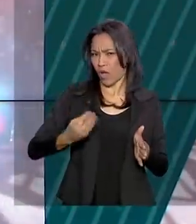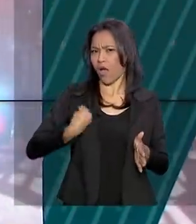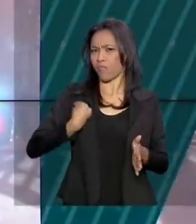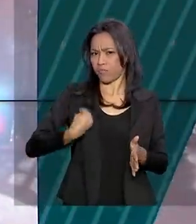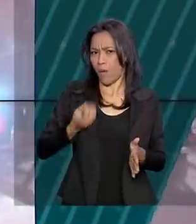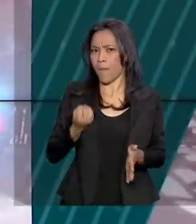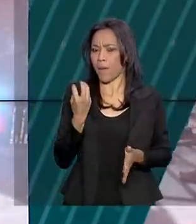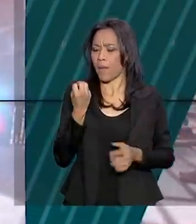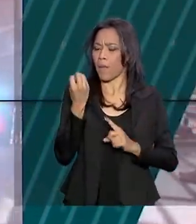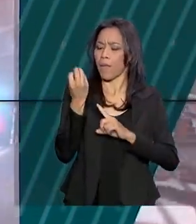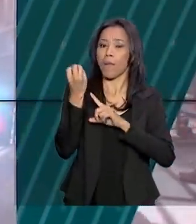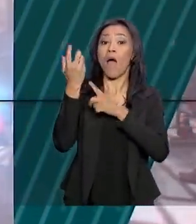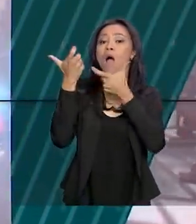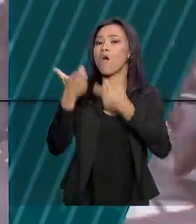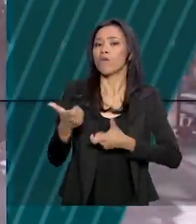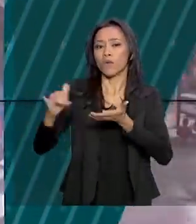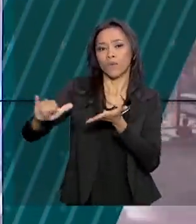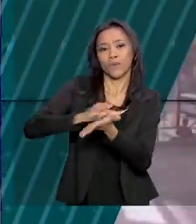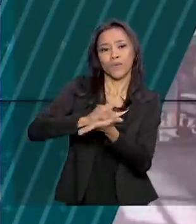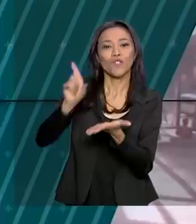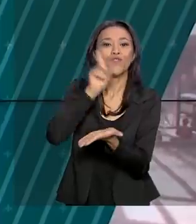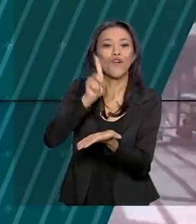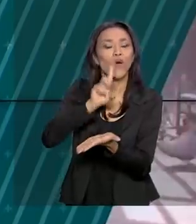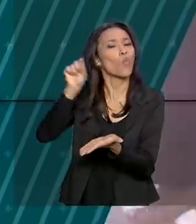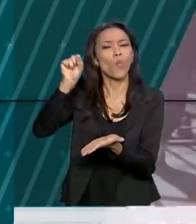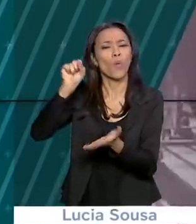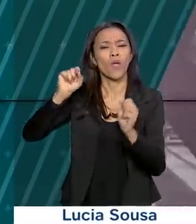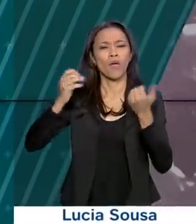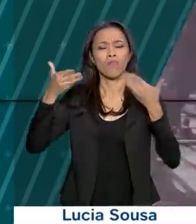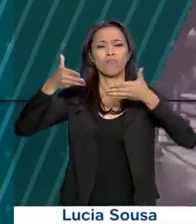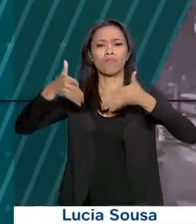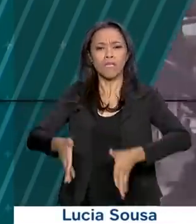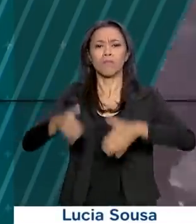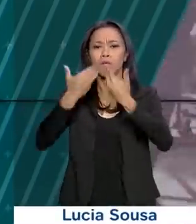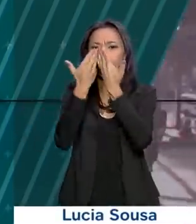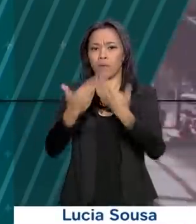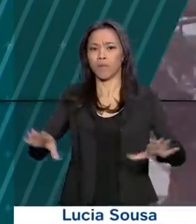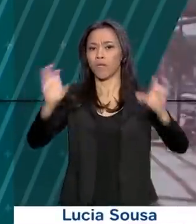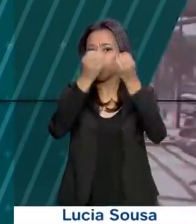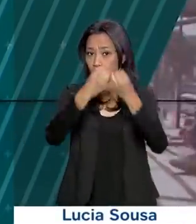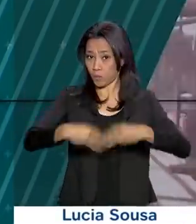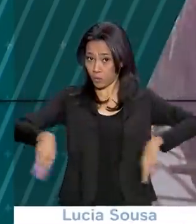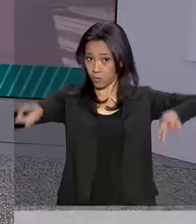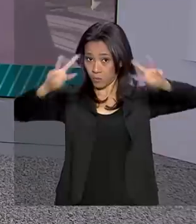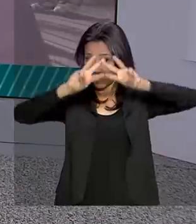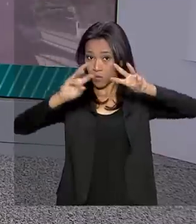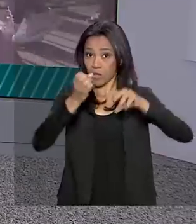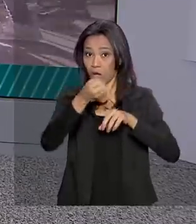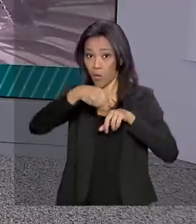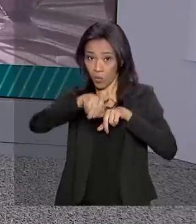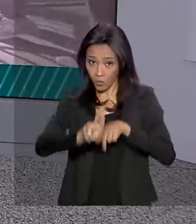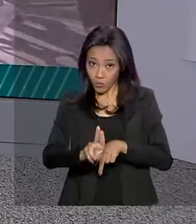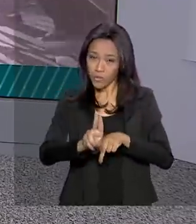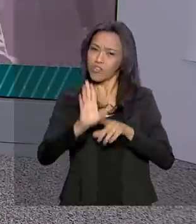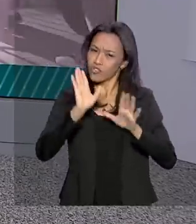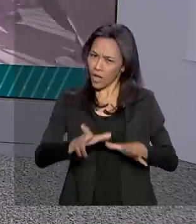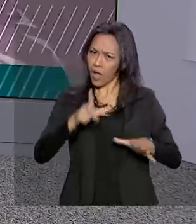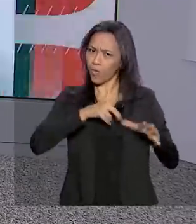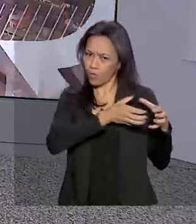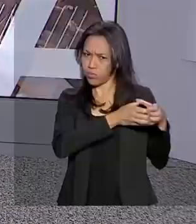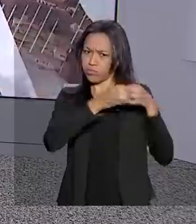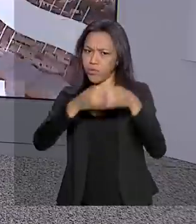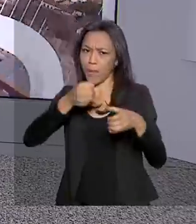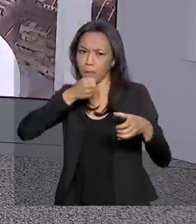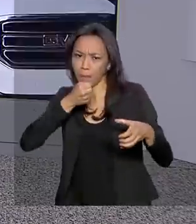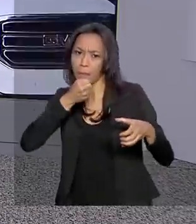Nova Iorque, nos Estados Unidos, para fazer o discurso de abertura da Assembleia Geral das Nações Unidas. A nossa equipe já está lá, vamos